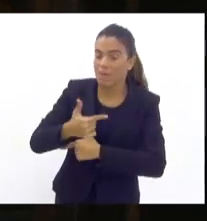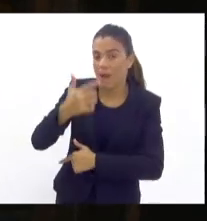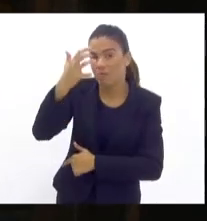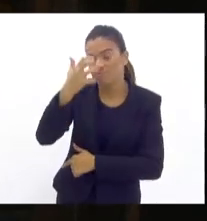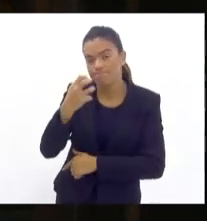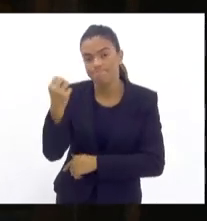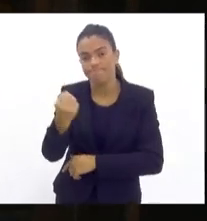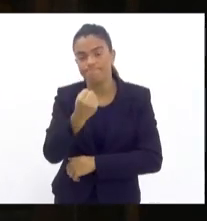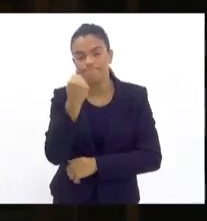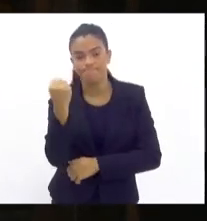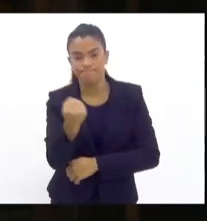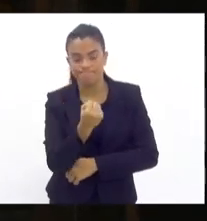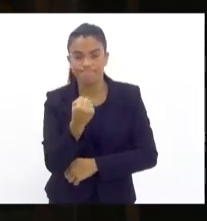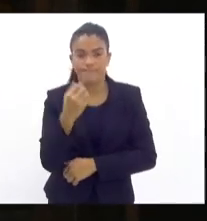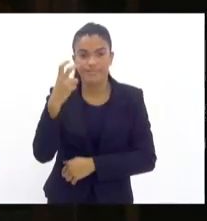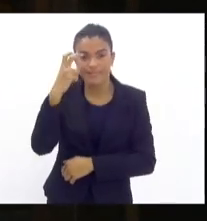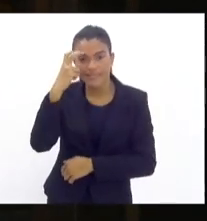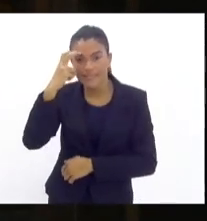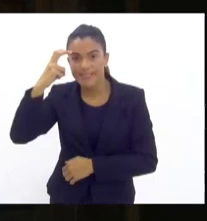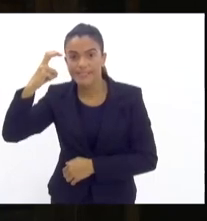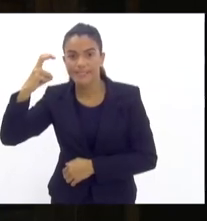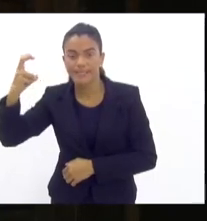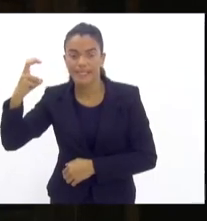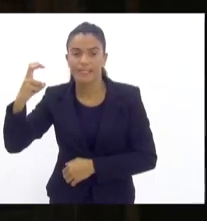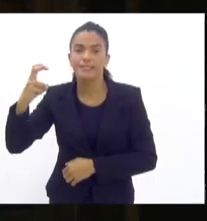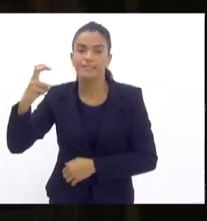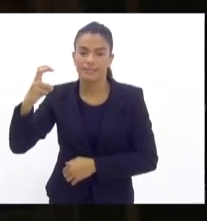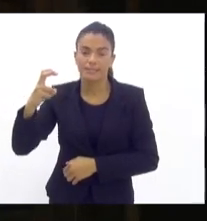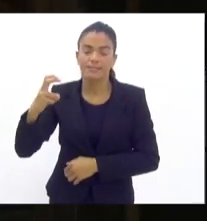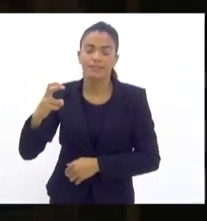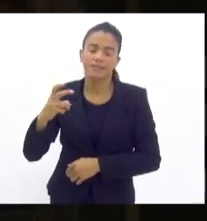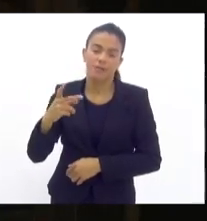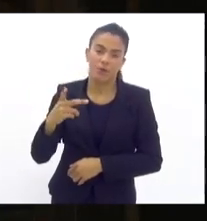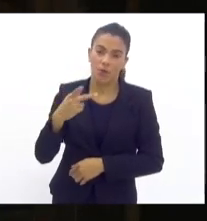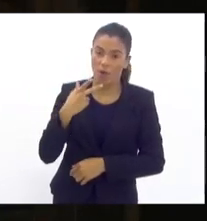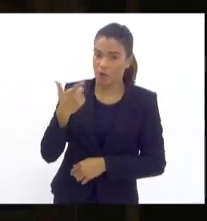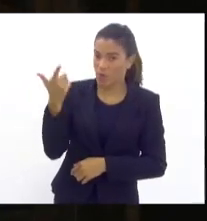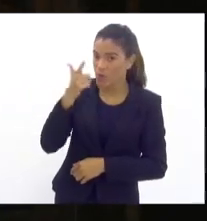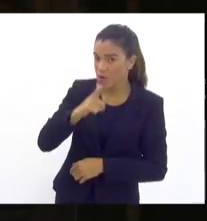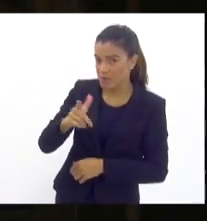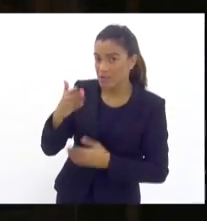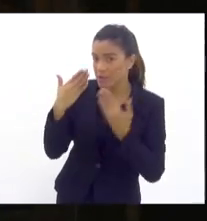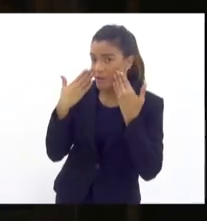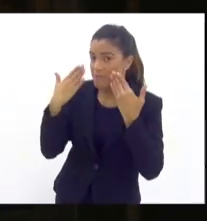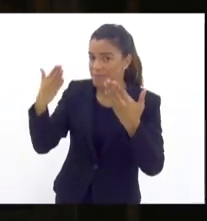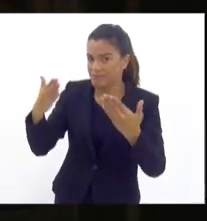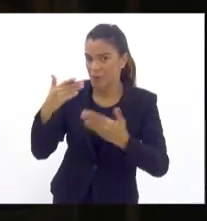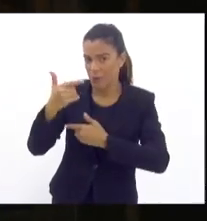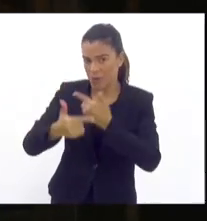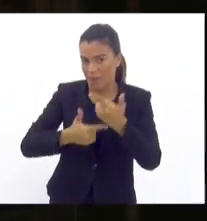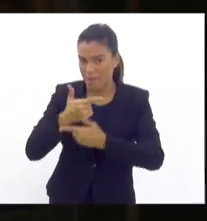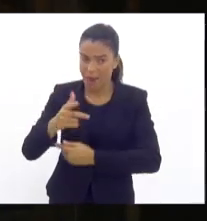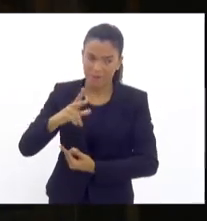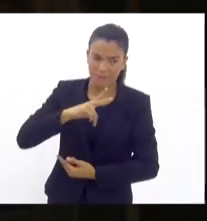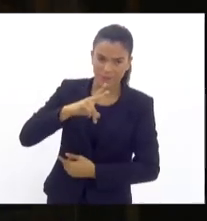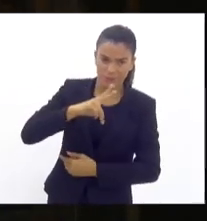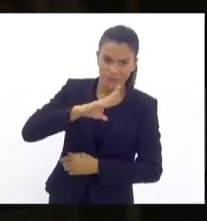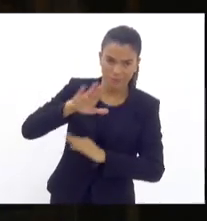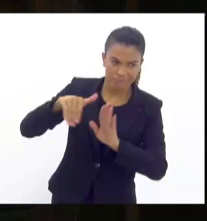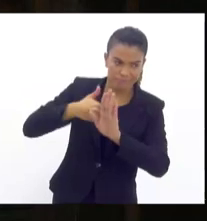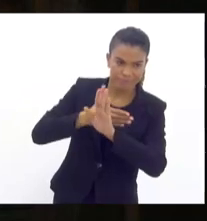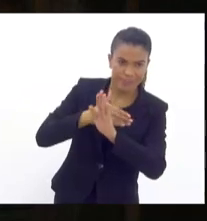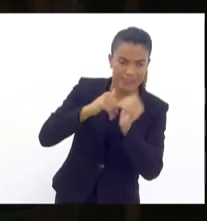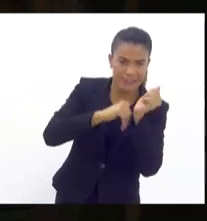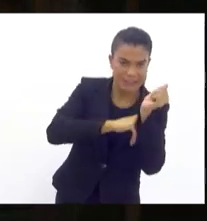feito, de inteligência. Eu, quando esse trabalho for deflagrado, eu também posso falar reservadamente para os senhores, porque existem questões